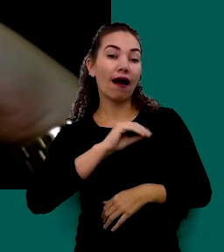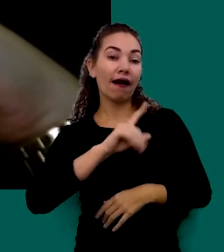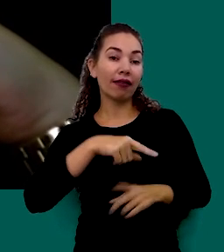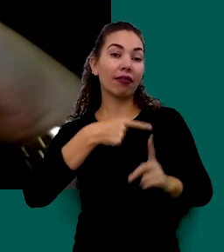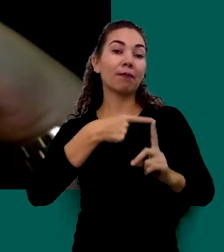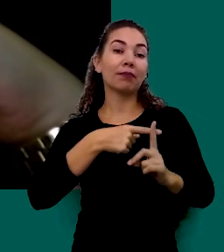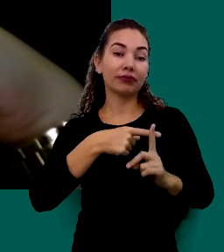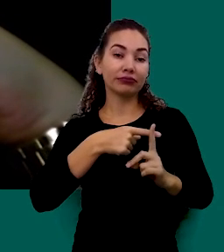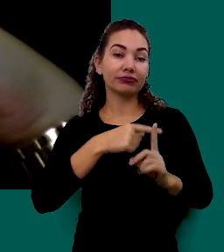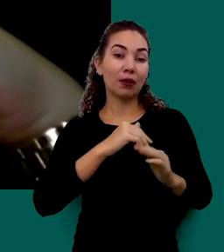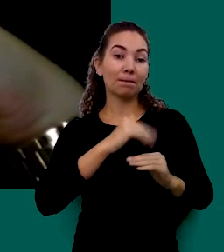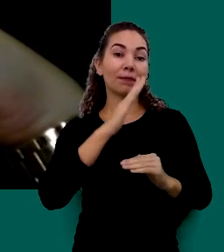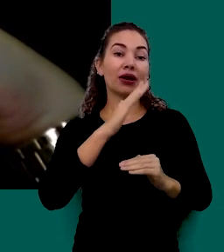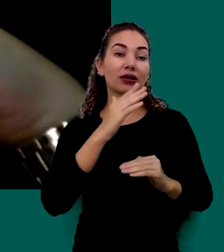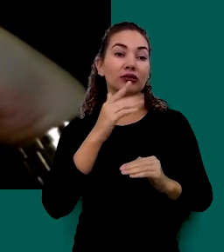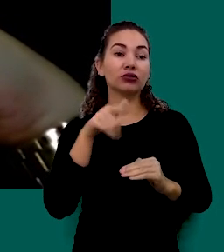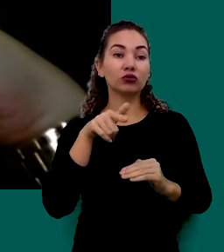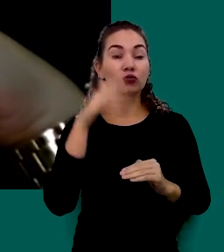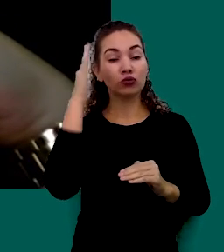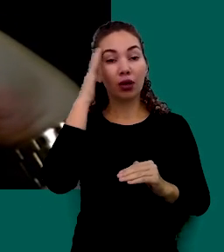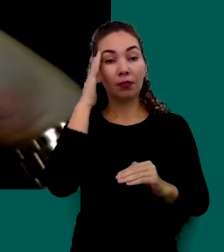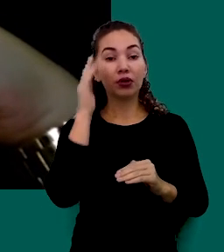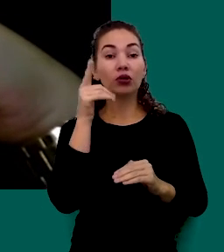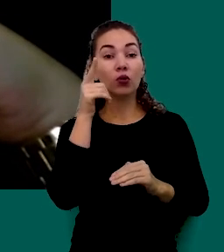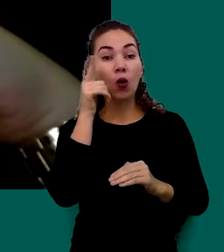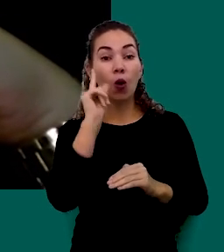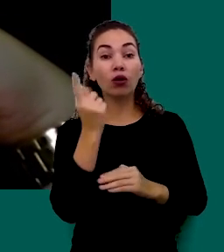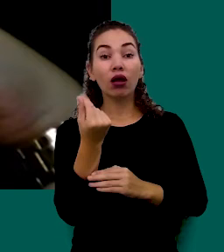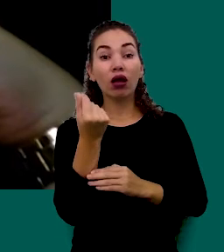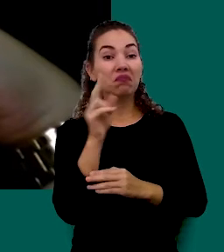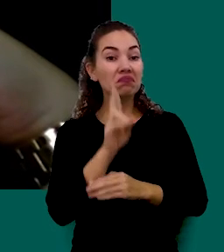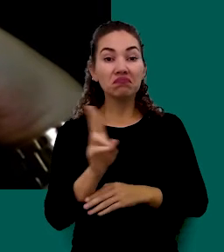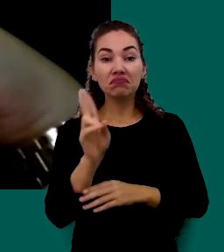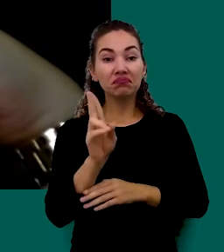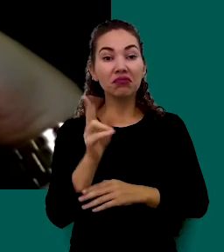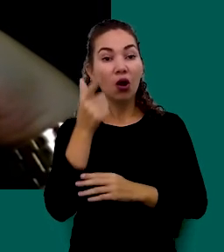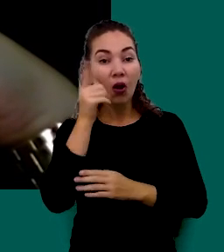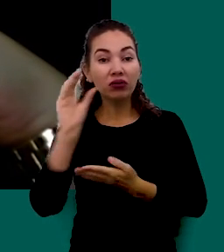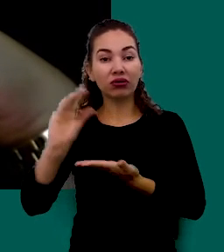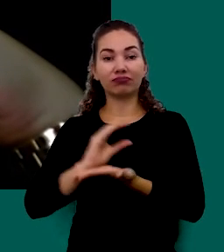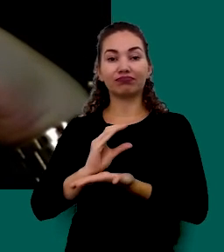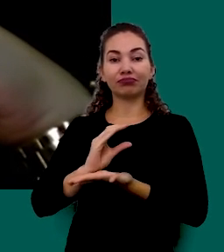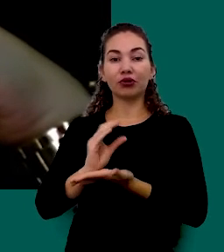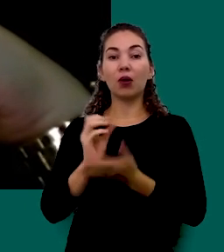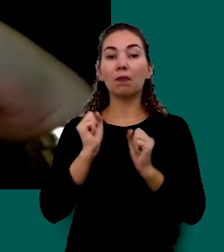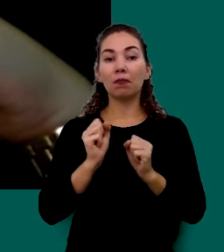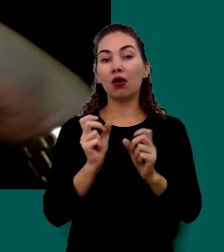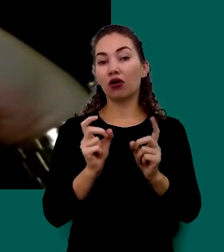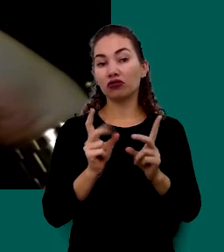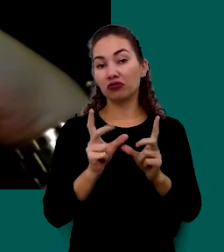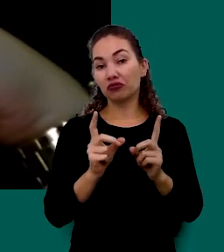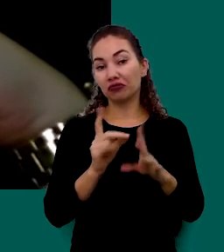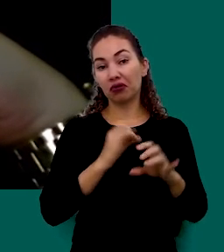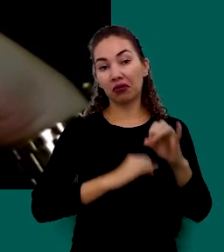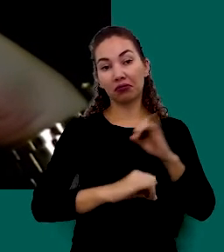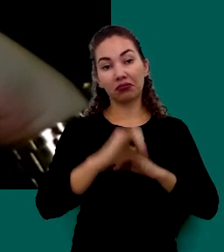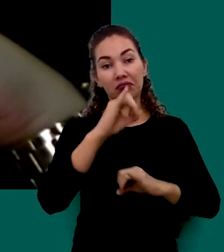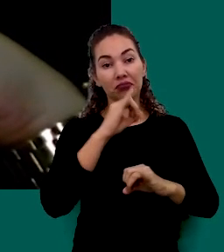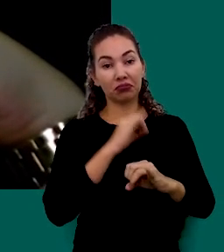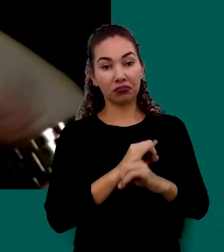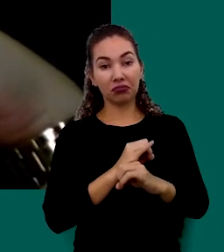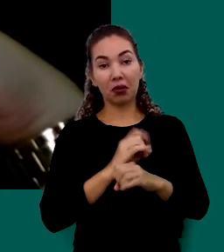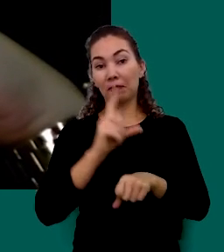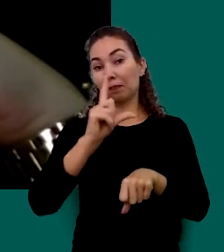Pode Ganhar Dinheiro Com Que Você Não Usa Então Você Pode Vender Online Ou De repente Para